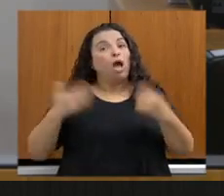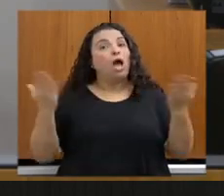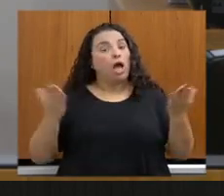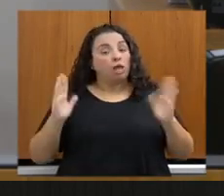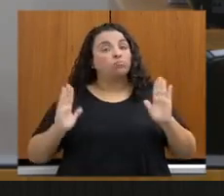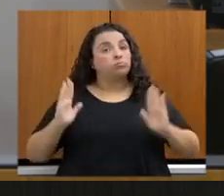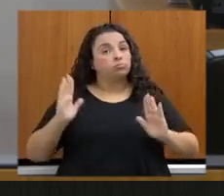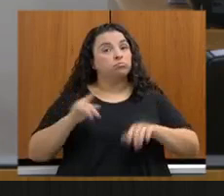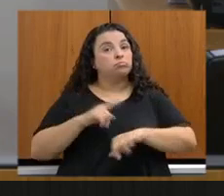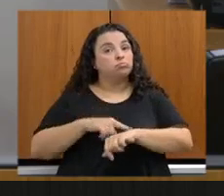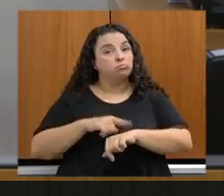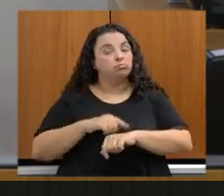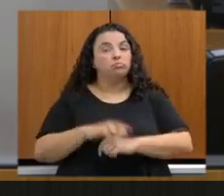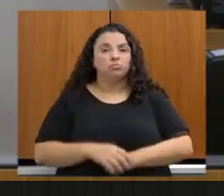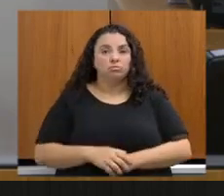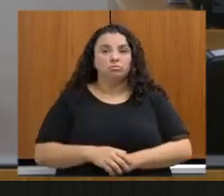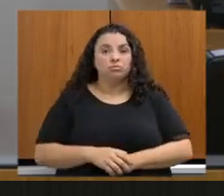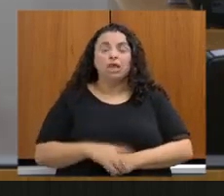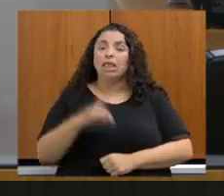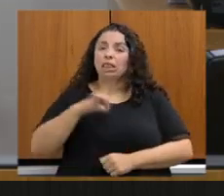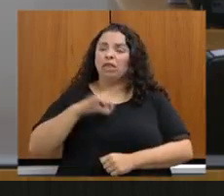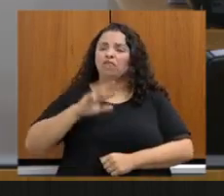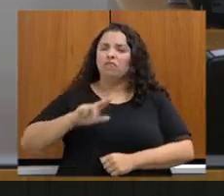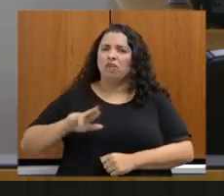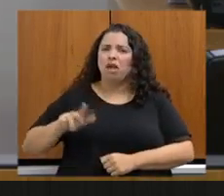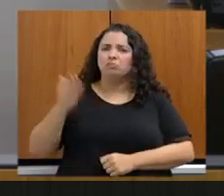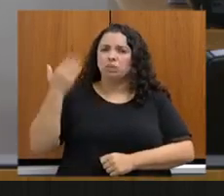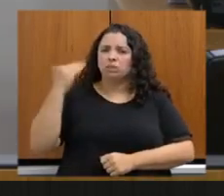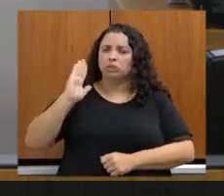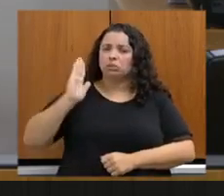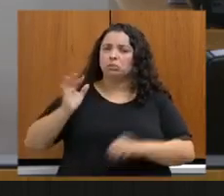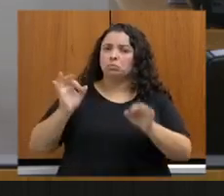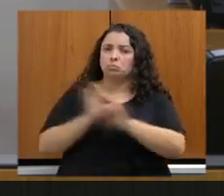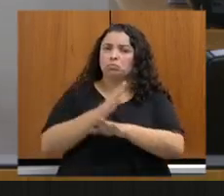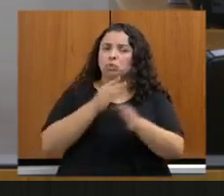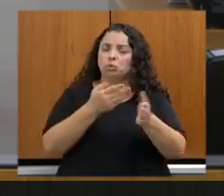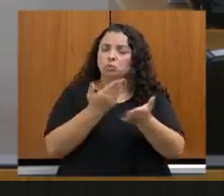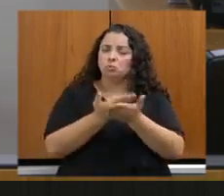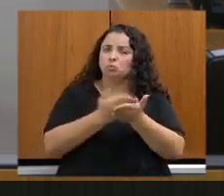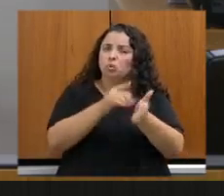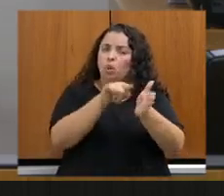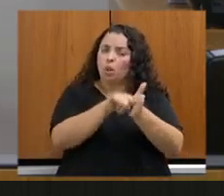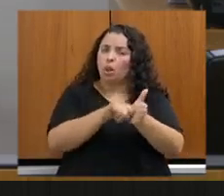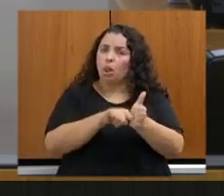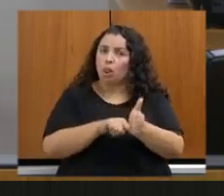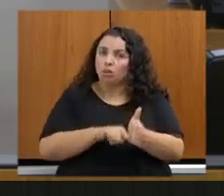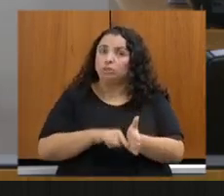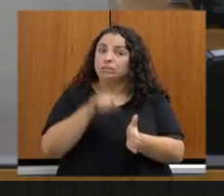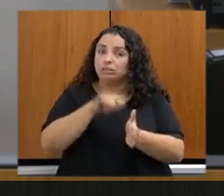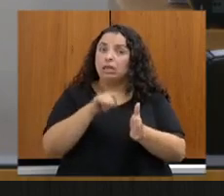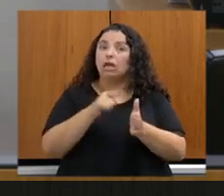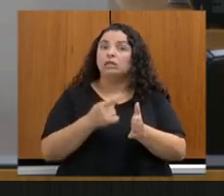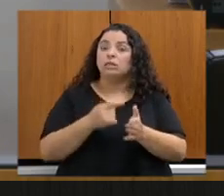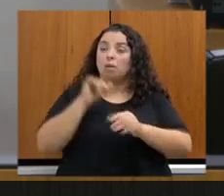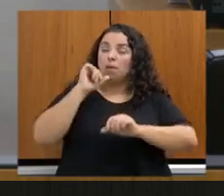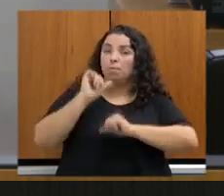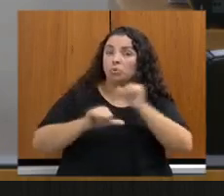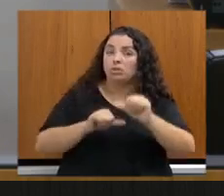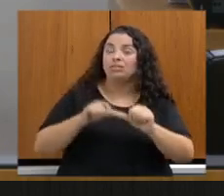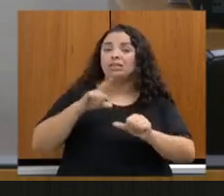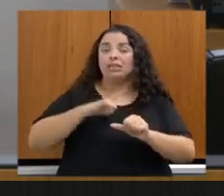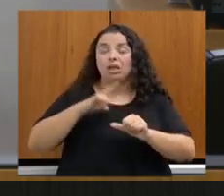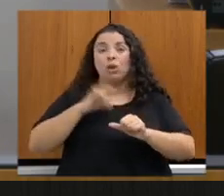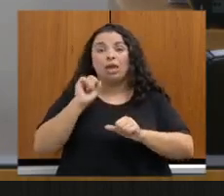muitos estudos apontam que seus impactos têm desestabilizado as